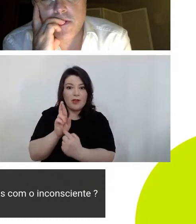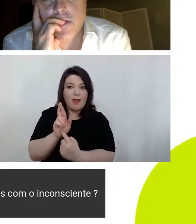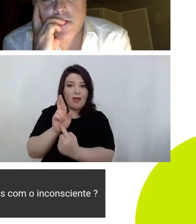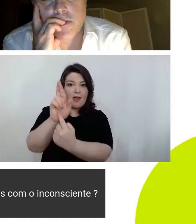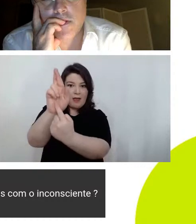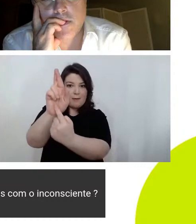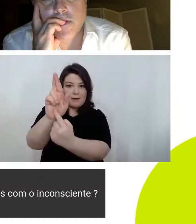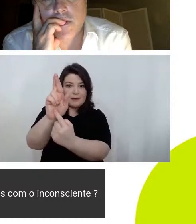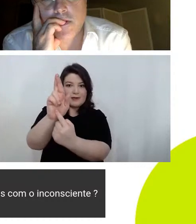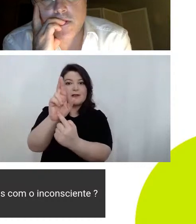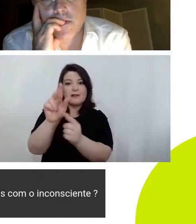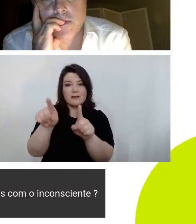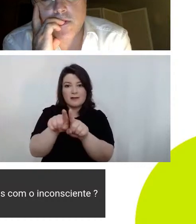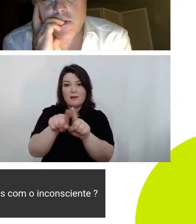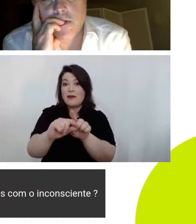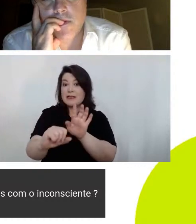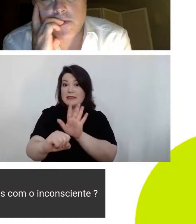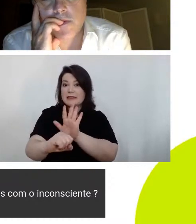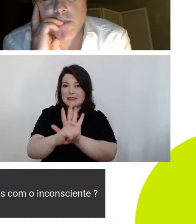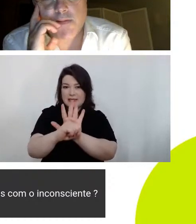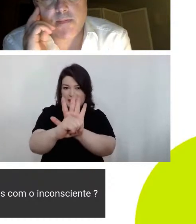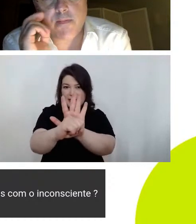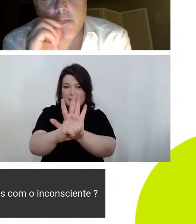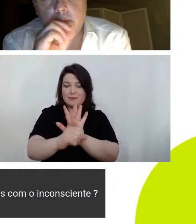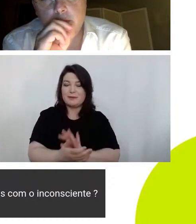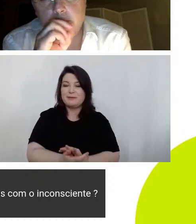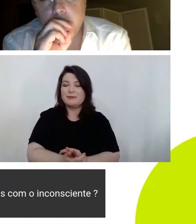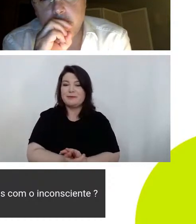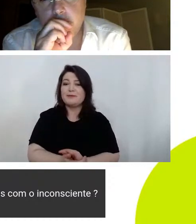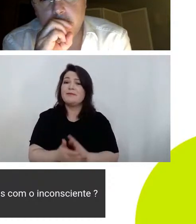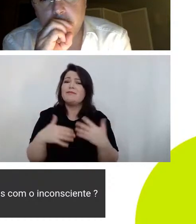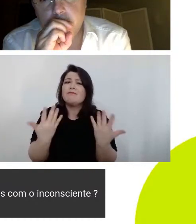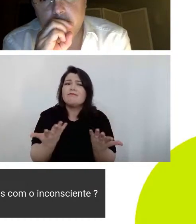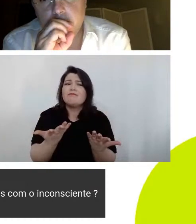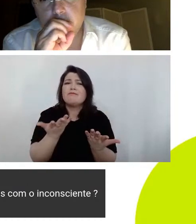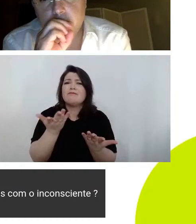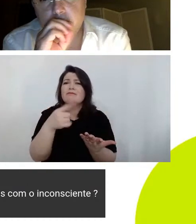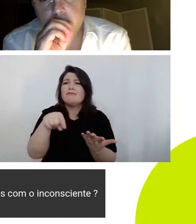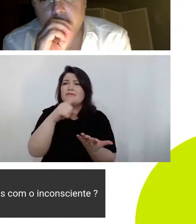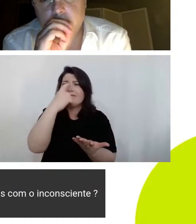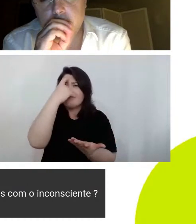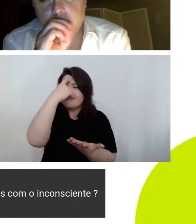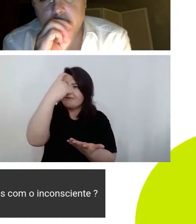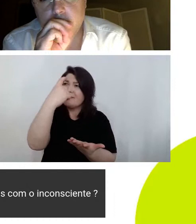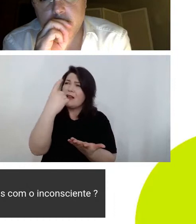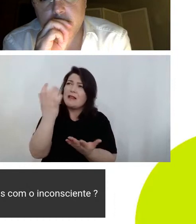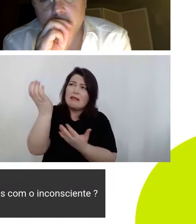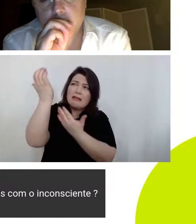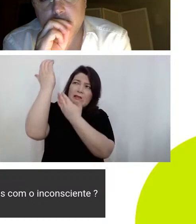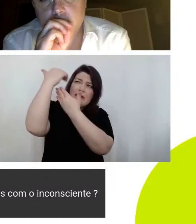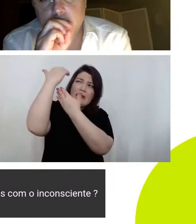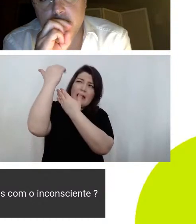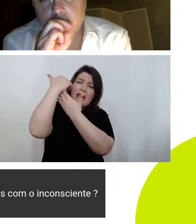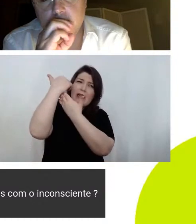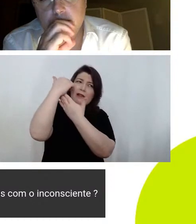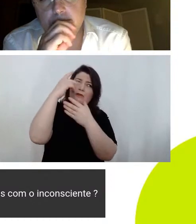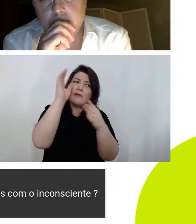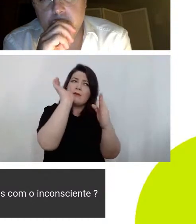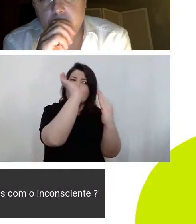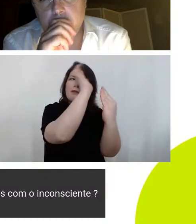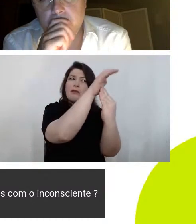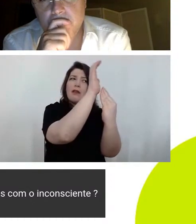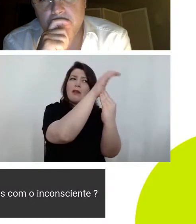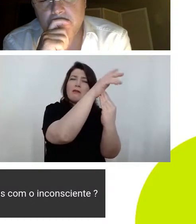simbolização aí a gente poderia entrar mas então qual que é esse inconsciente do Howard que